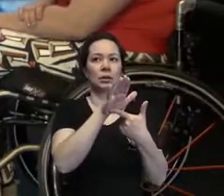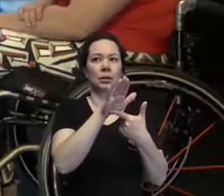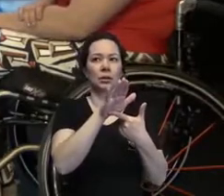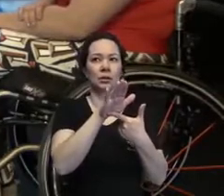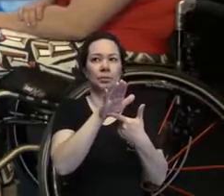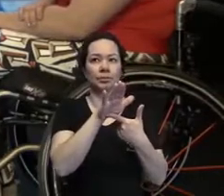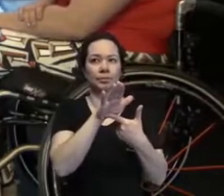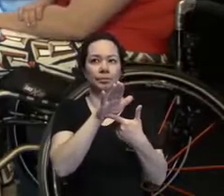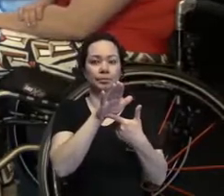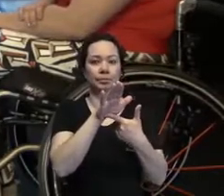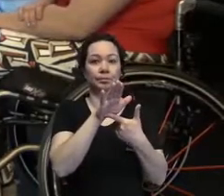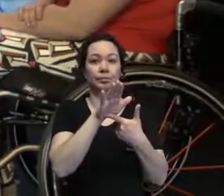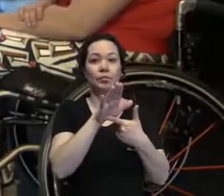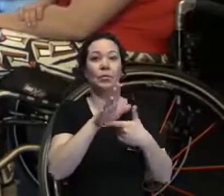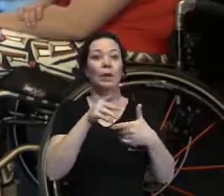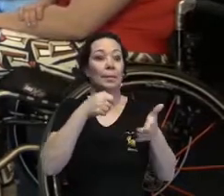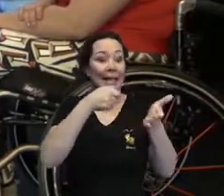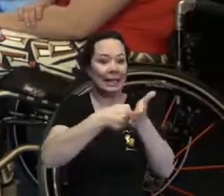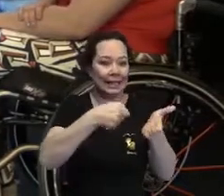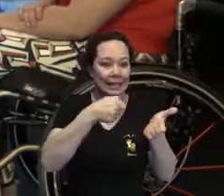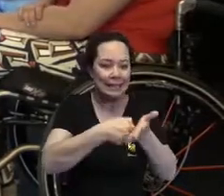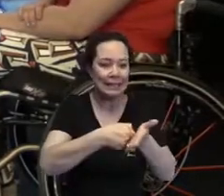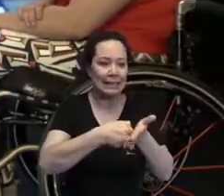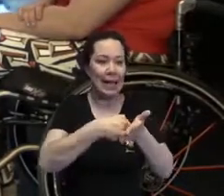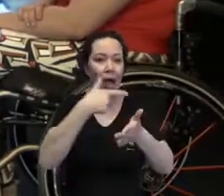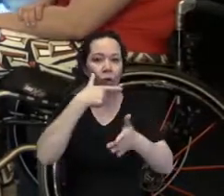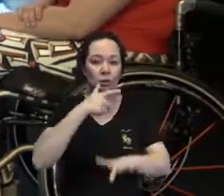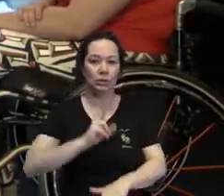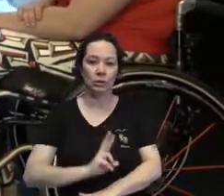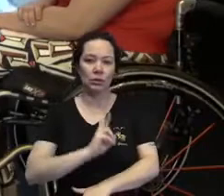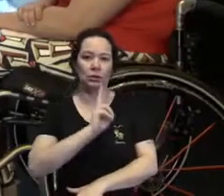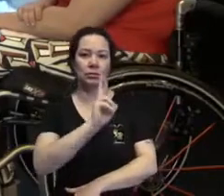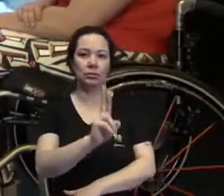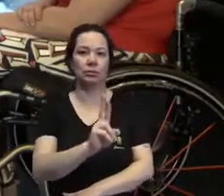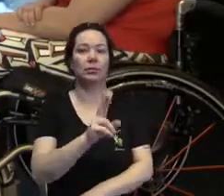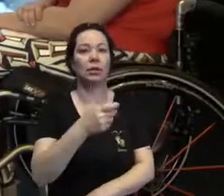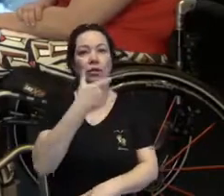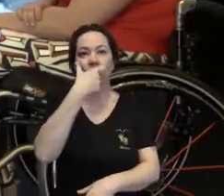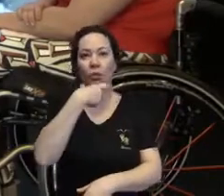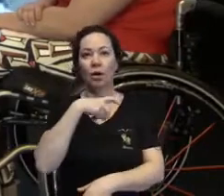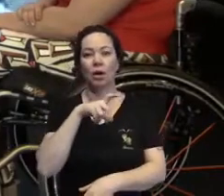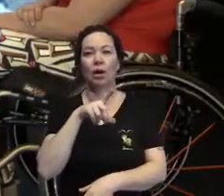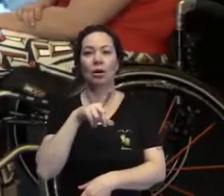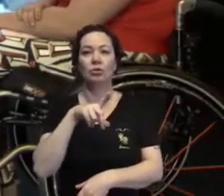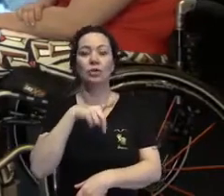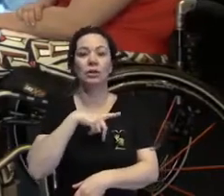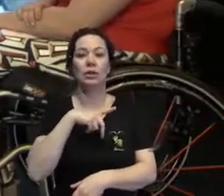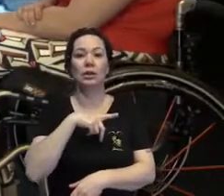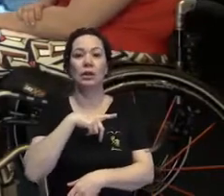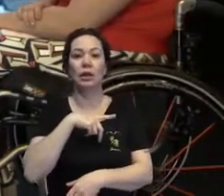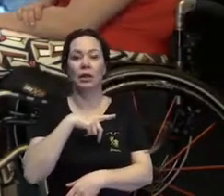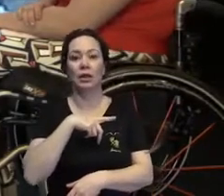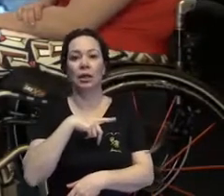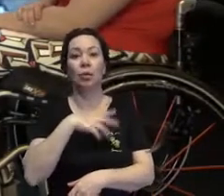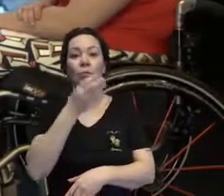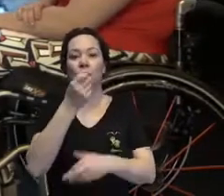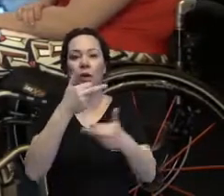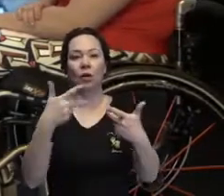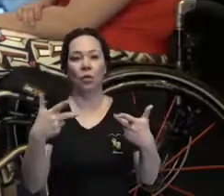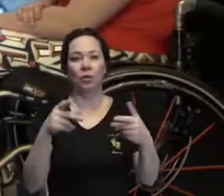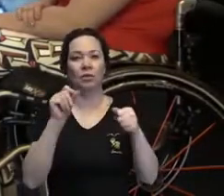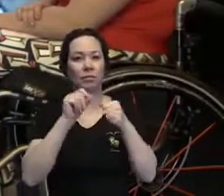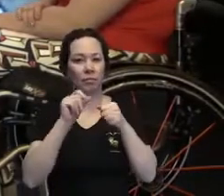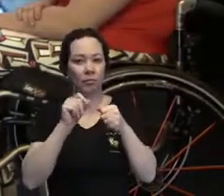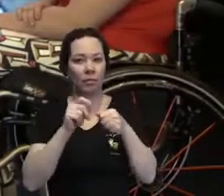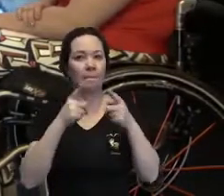cavar seu lugar ao sol. e eu acho que a gente tem muito ainda a fazer, mas a gente está